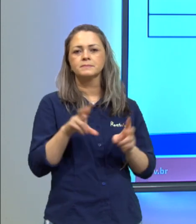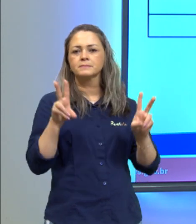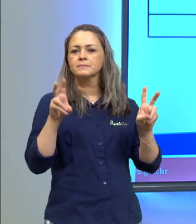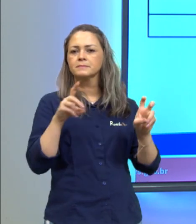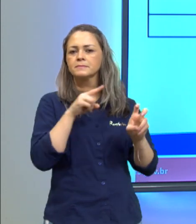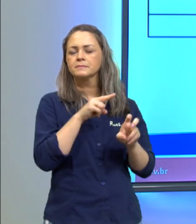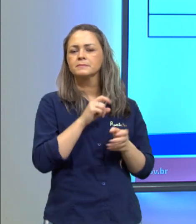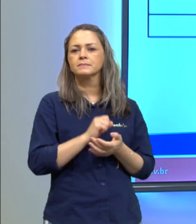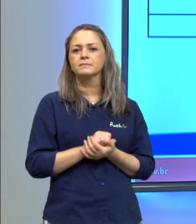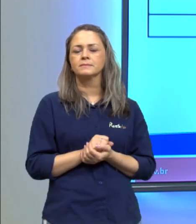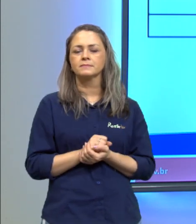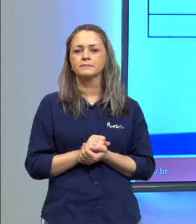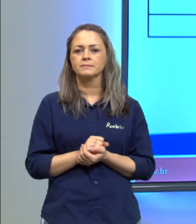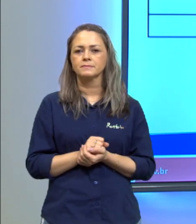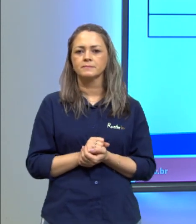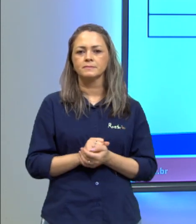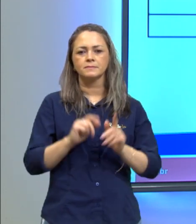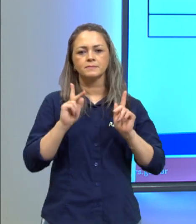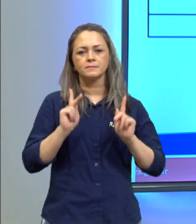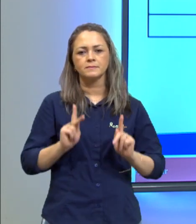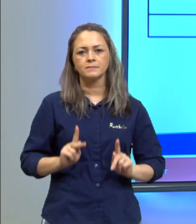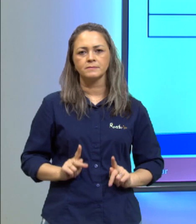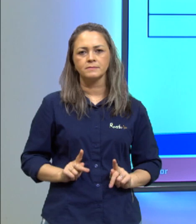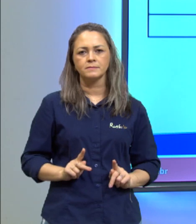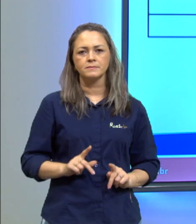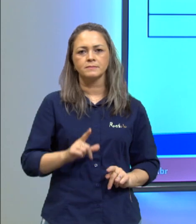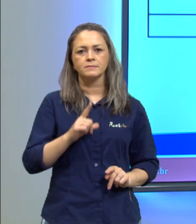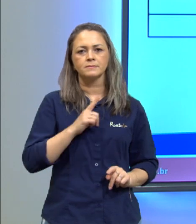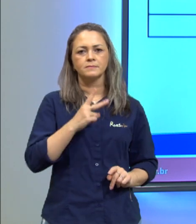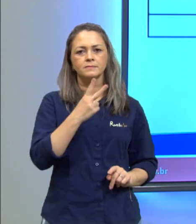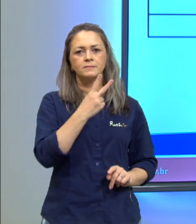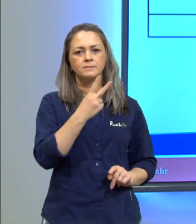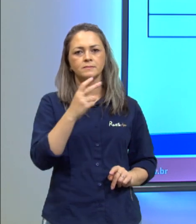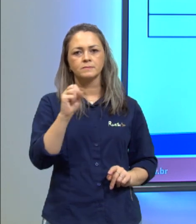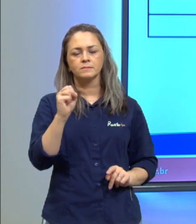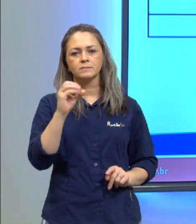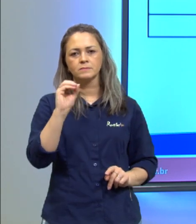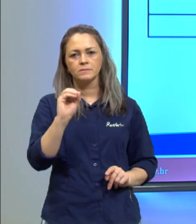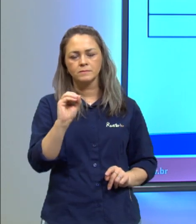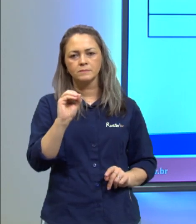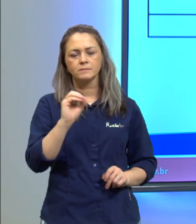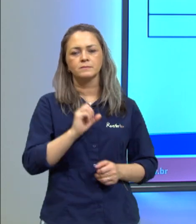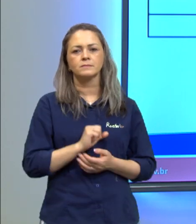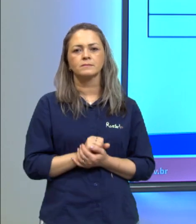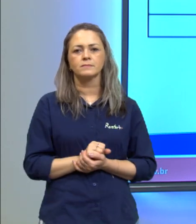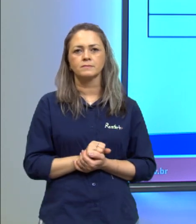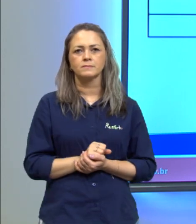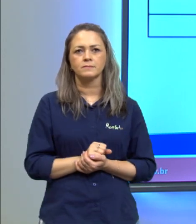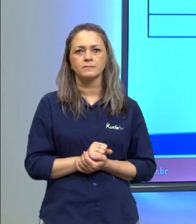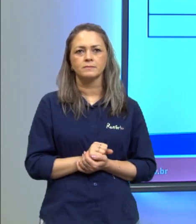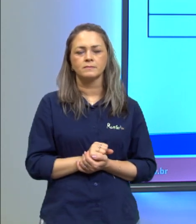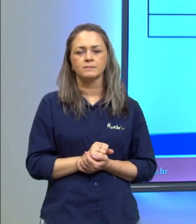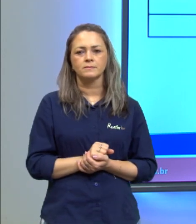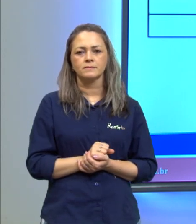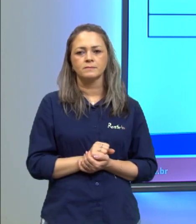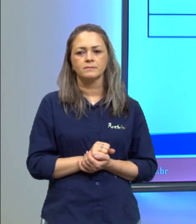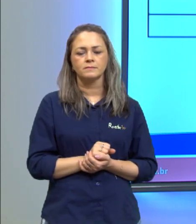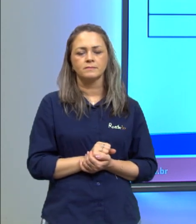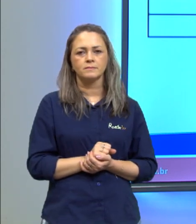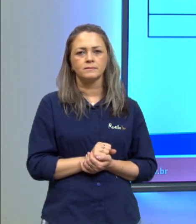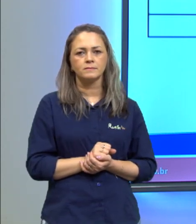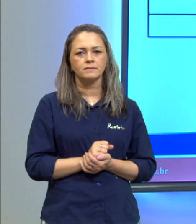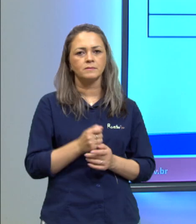dizendo que esse paciente estava com uma taxa de 280 certo então no